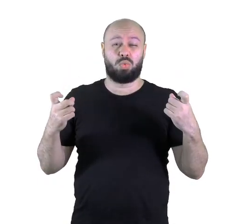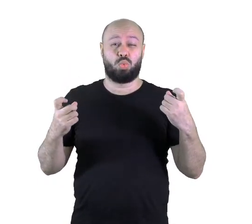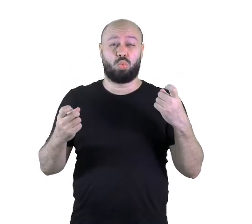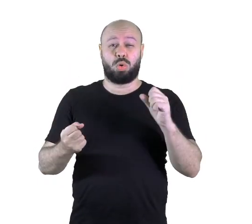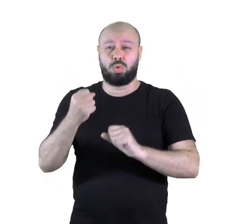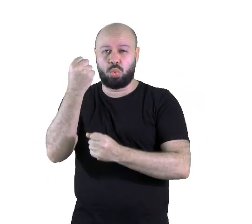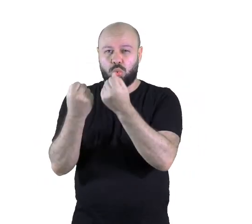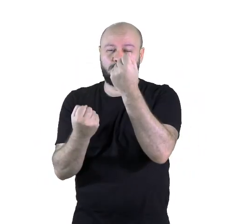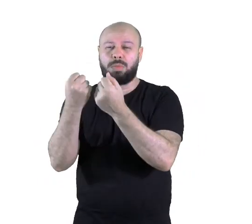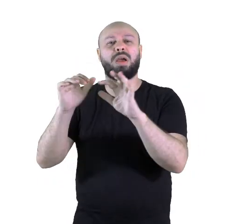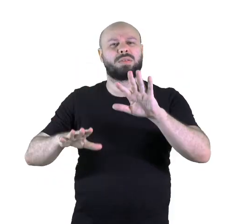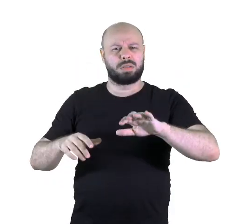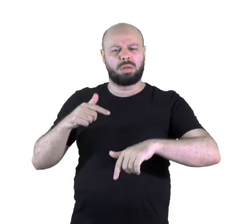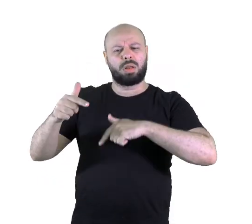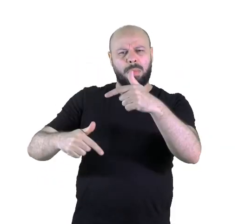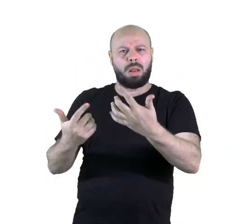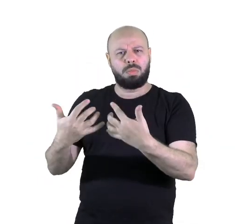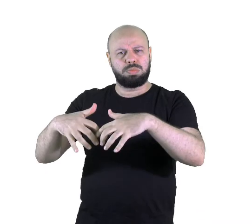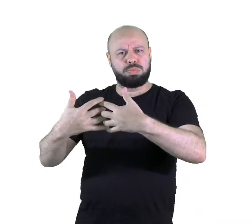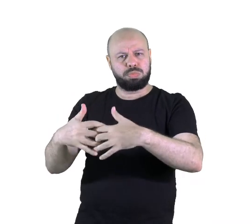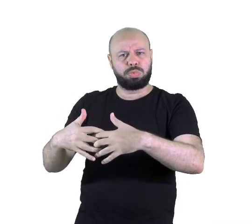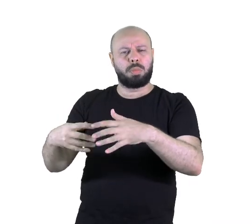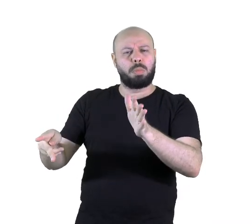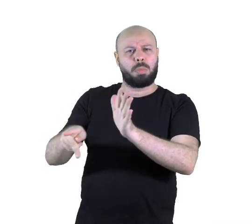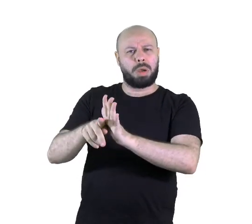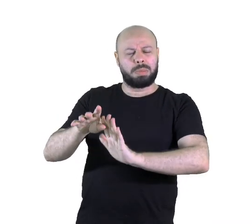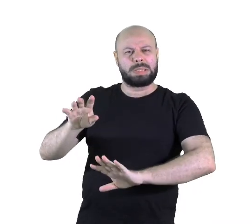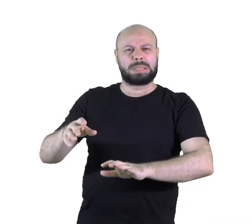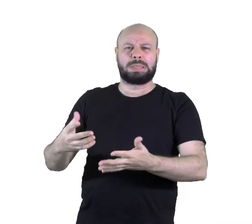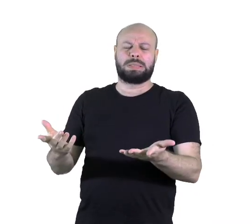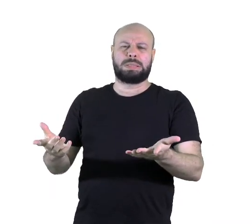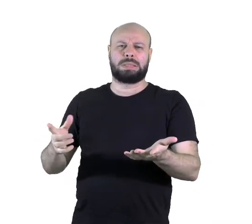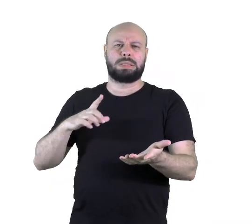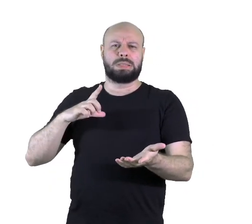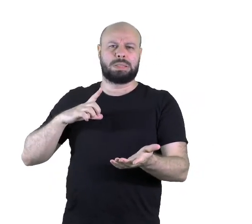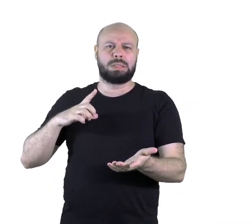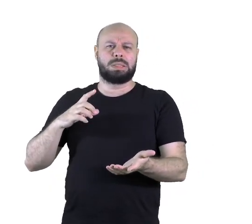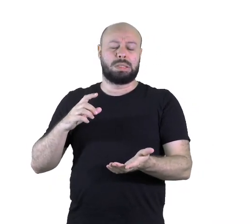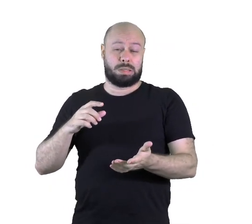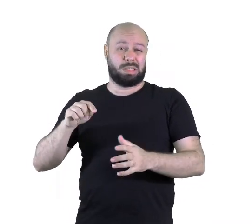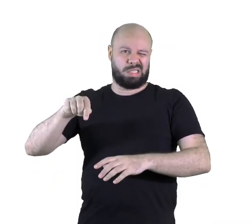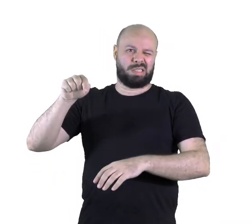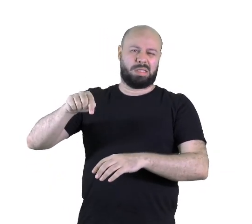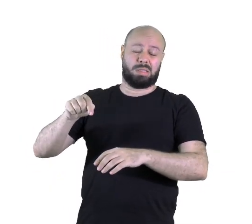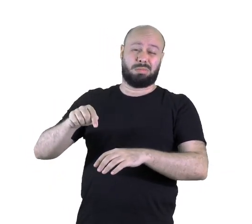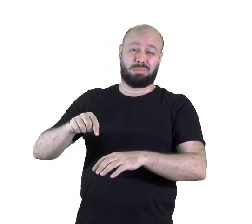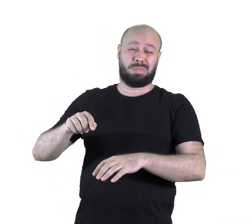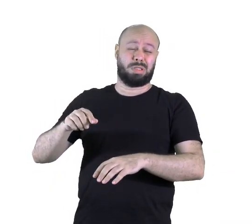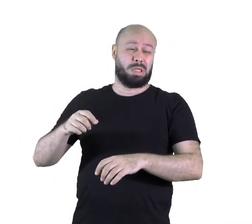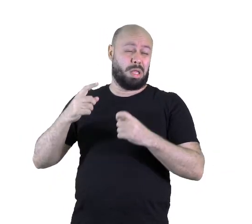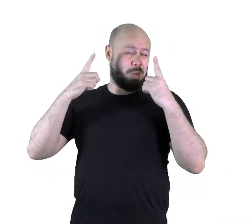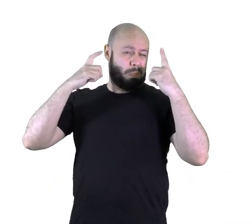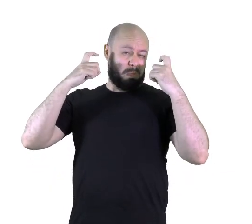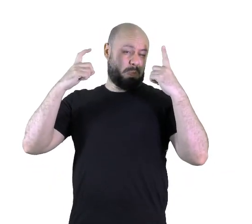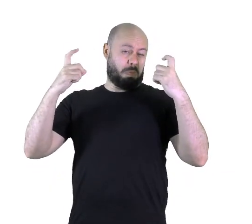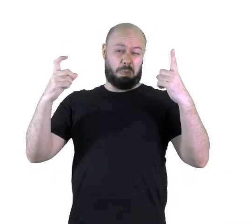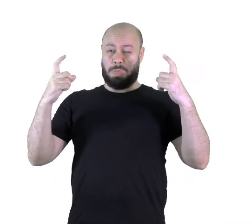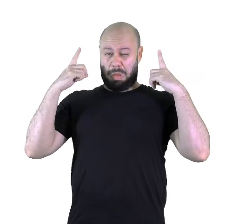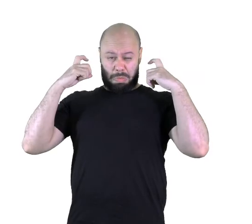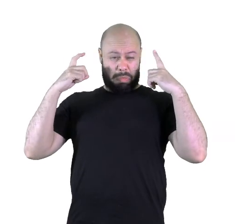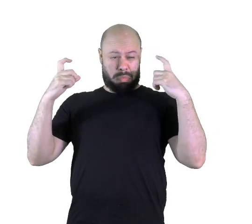trabalhando com seus equipamentos, e aí essas indústrias fazem muito barulho,